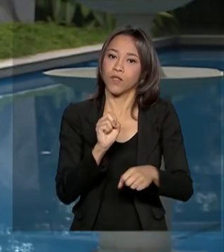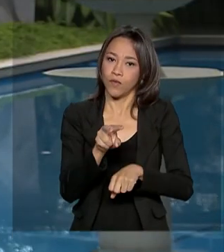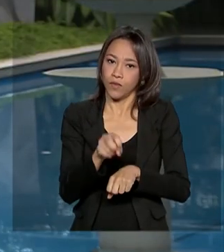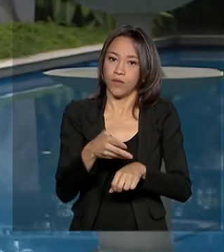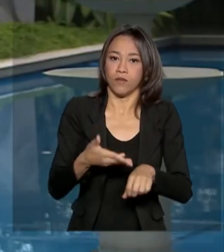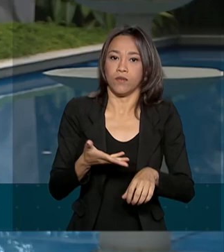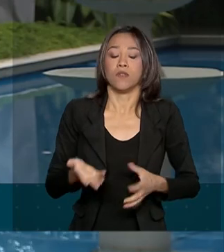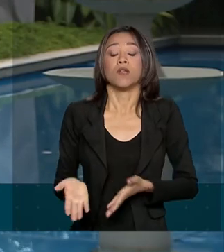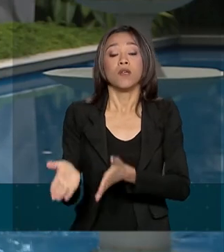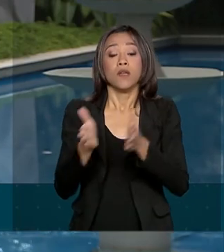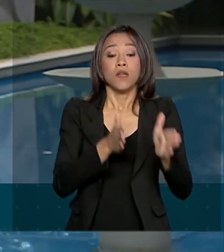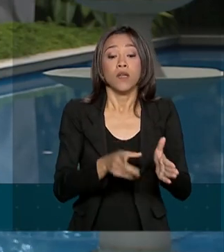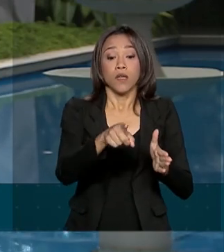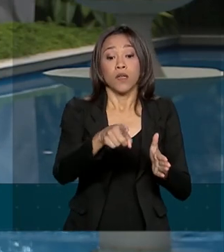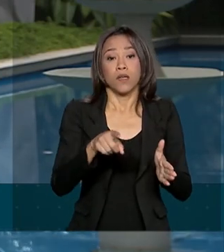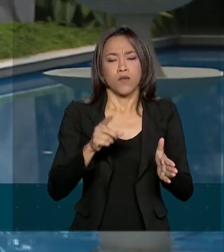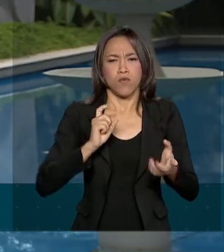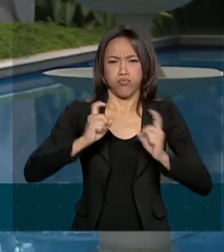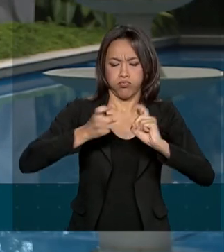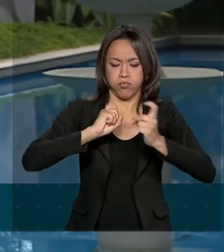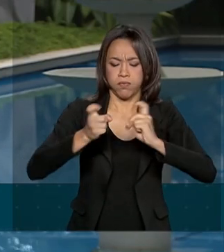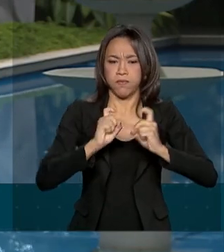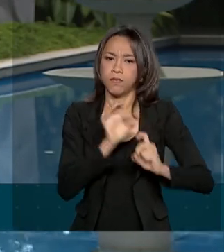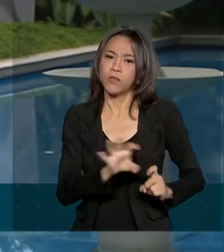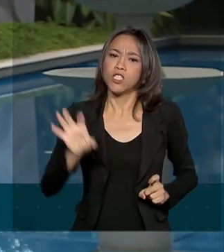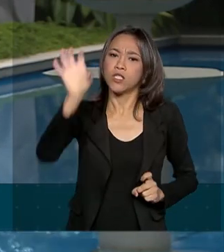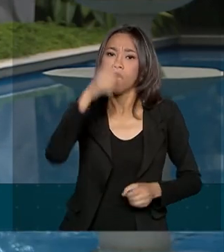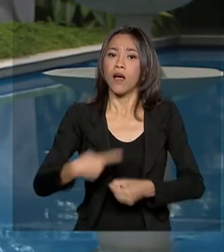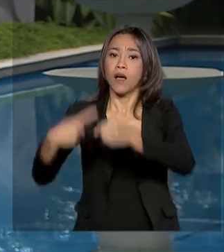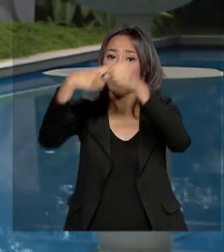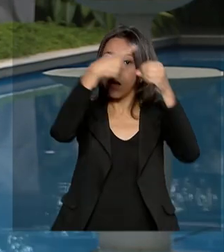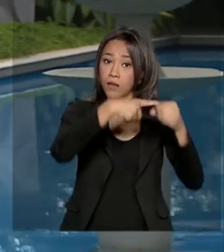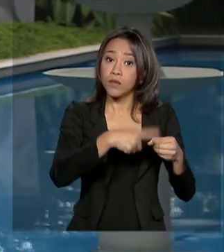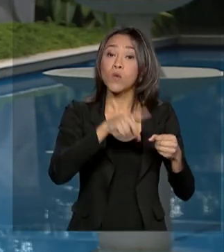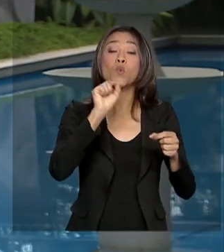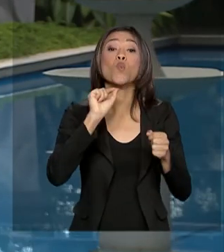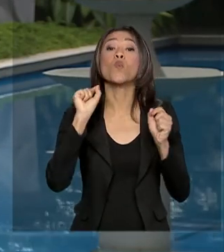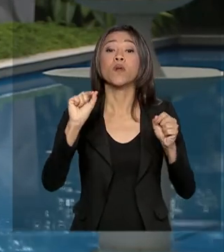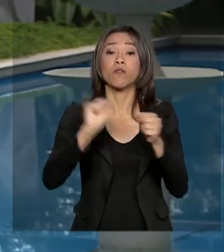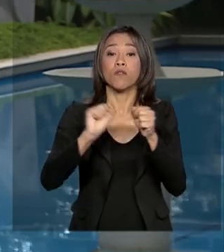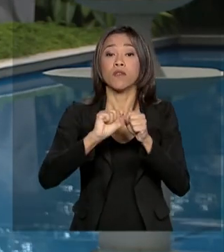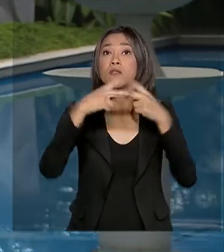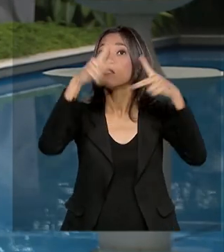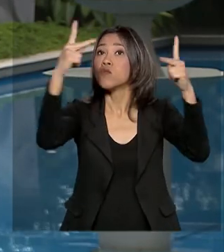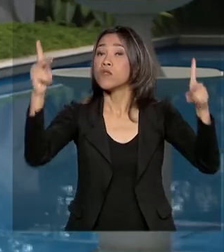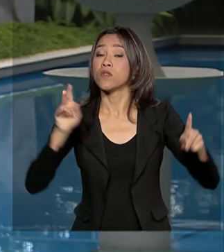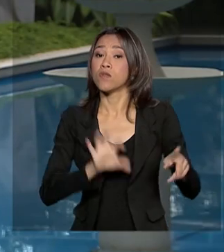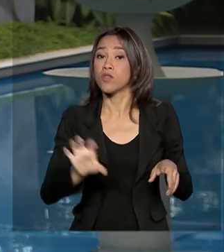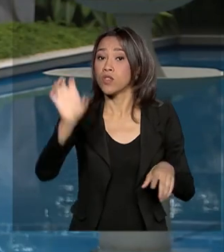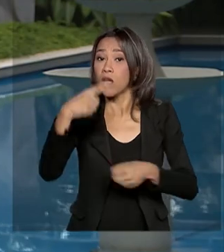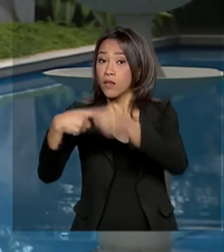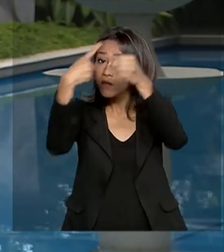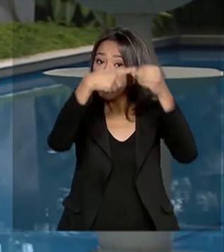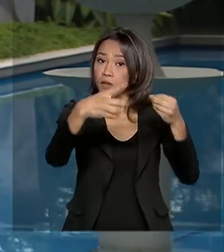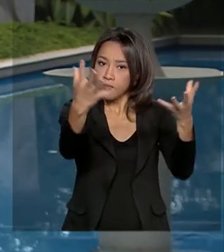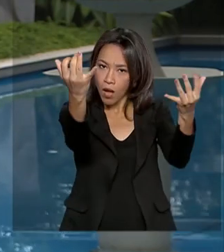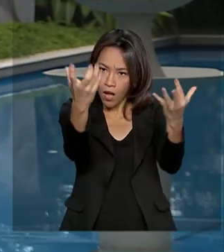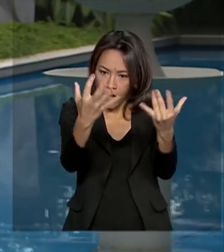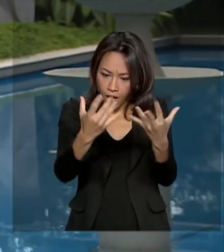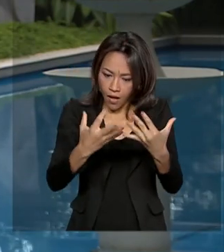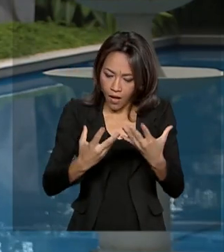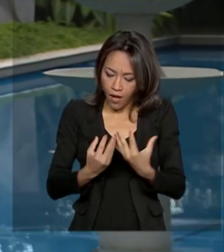estaduais e municipais atualizaram junto ao governo o que estão fazendo para enfrentar o coronavírus,